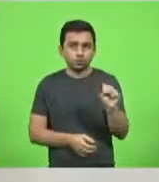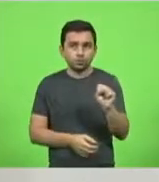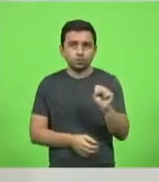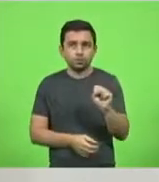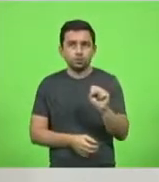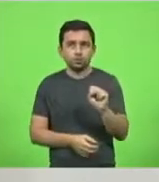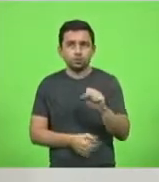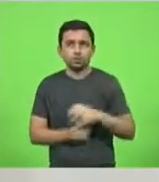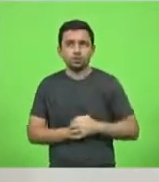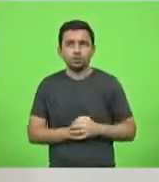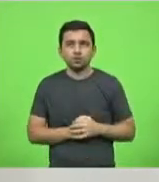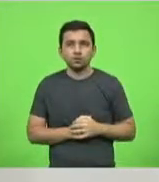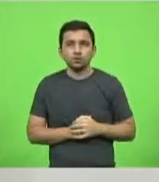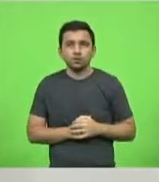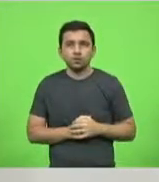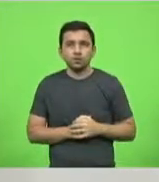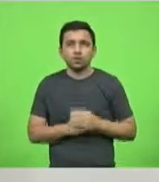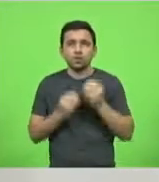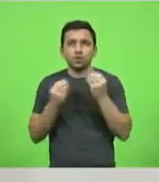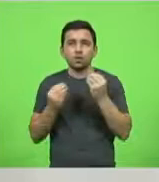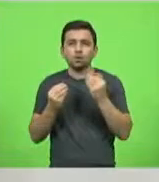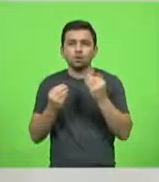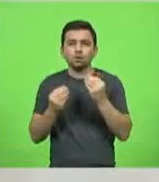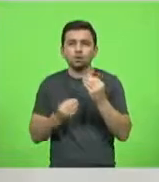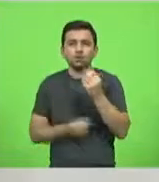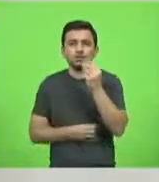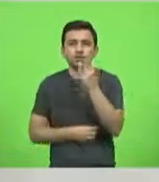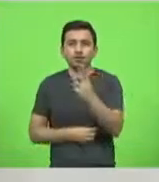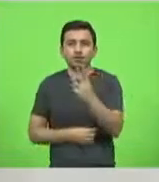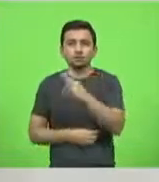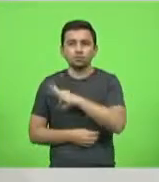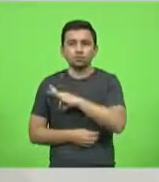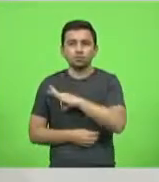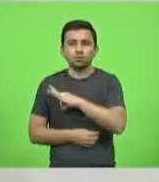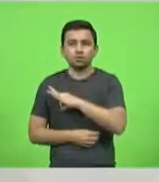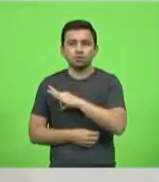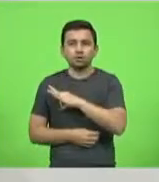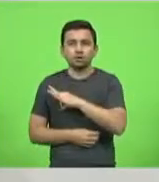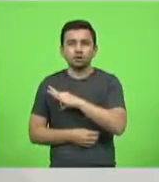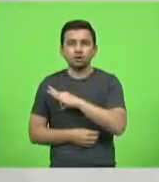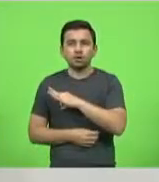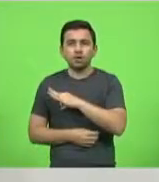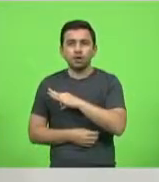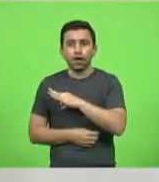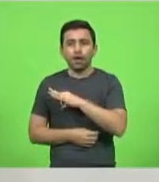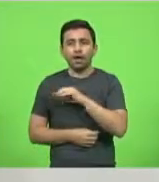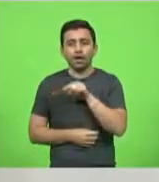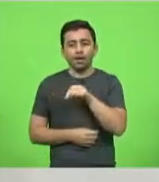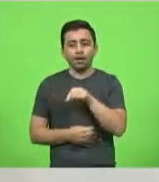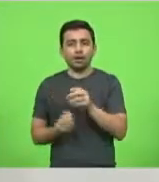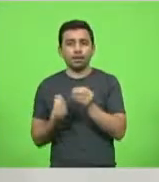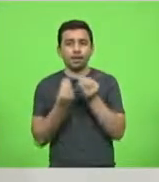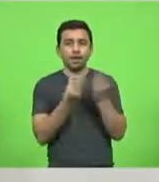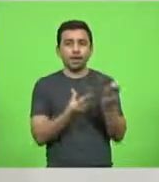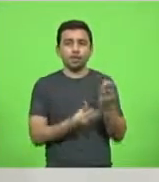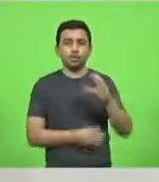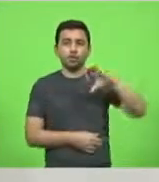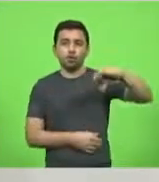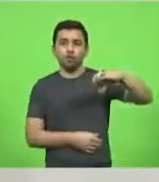Aonde que um comandante de batalhão vai receber três policiais e, para uma companhia dele, ele vai dar nove, que é a Companhia de Araquari.